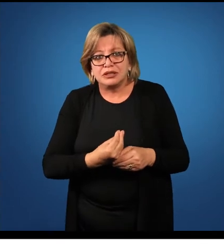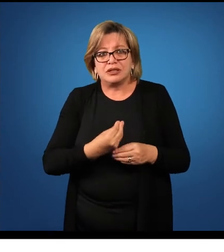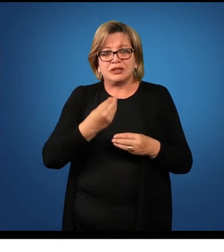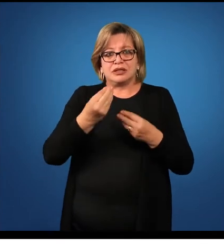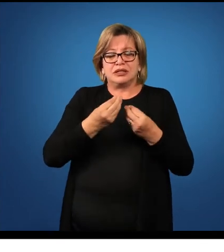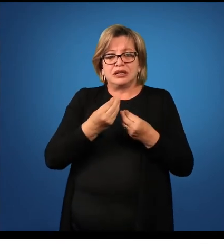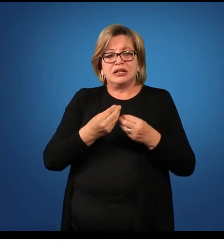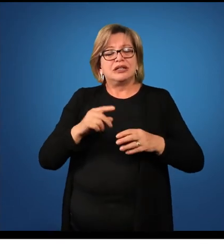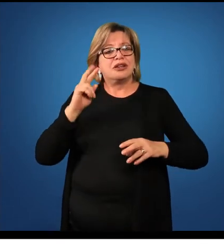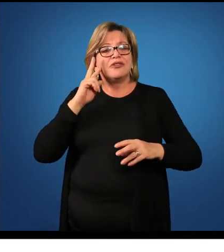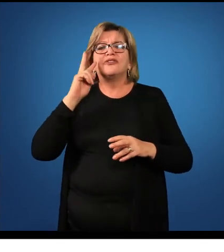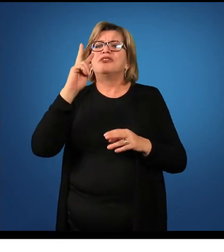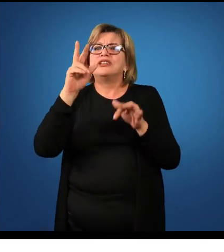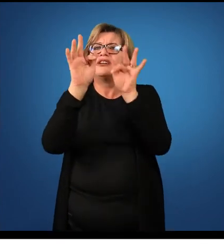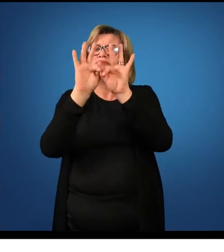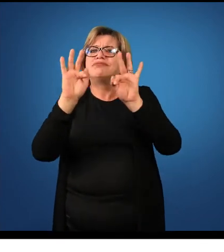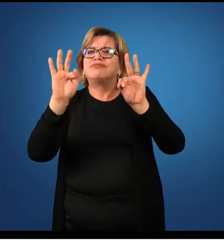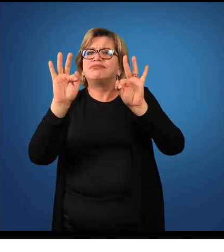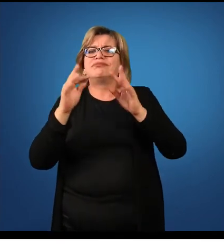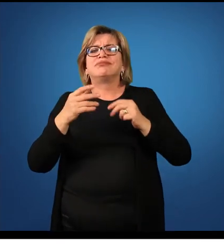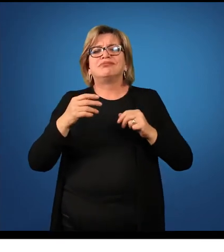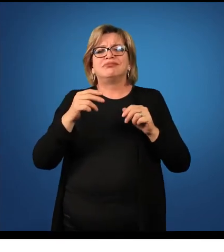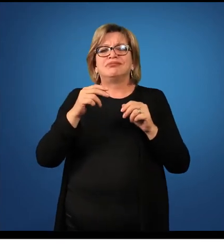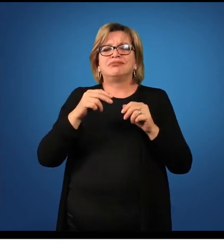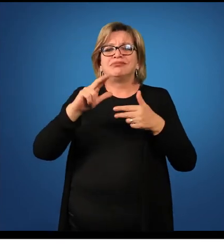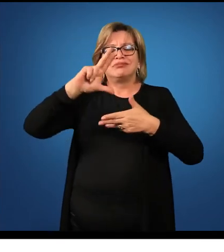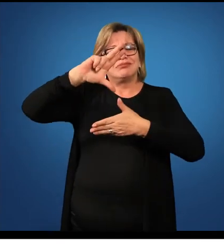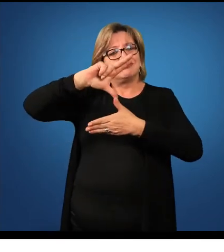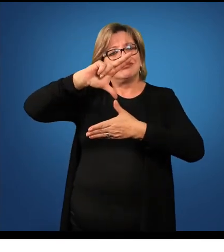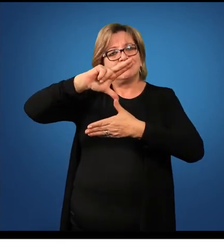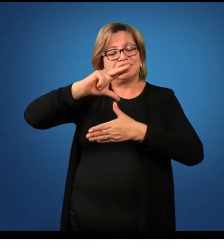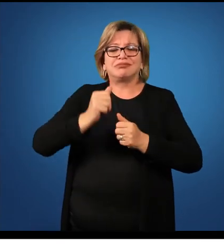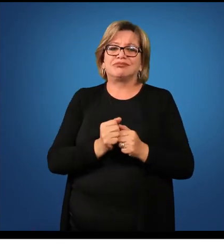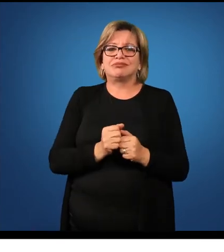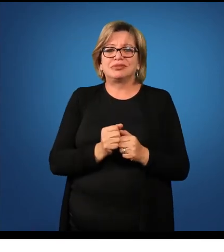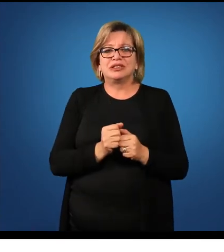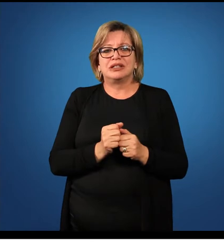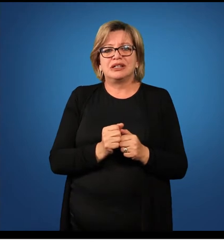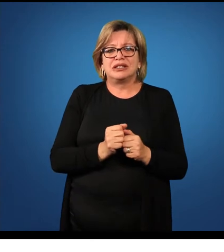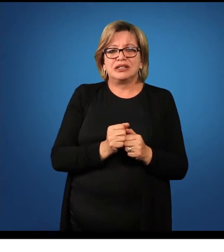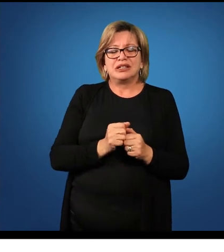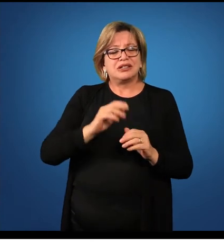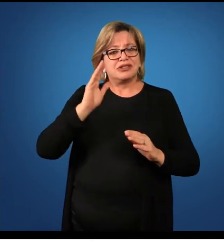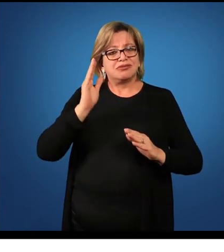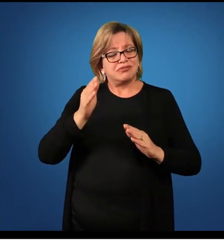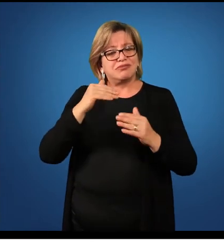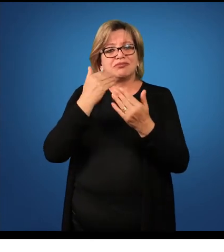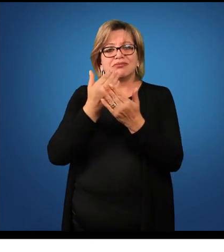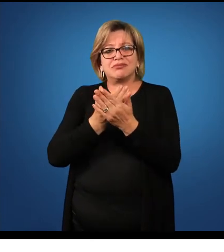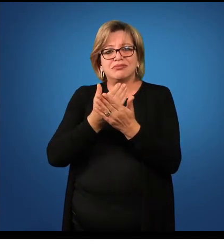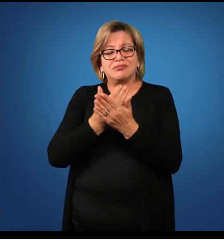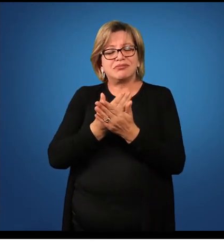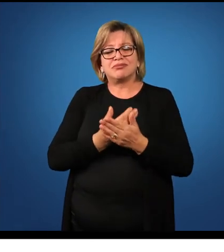ambulo, com meia filha. Então, isso nós vimos no,